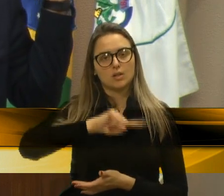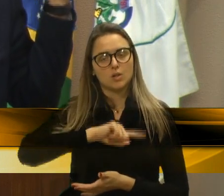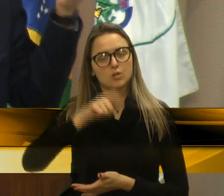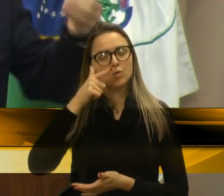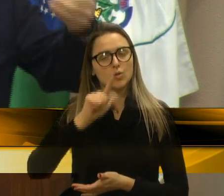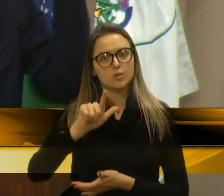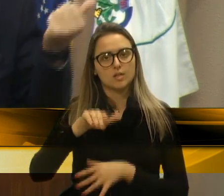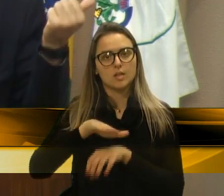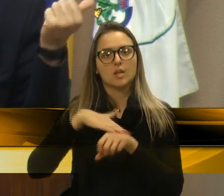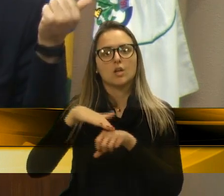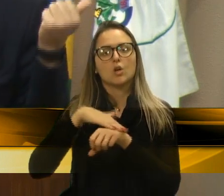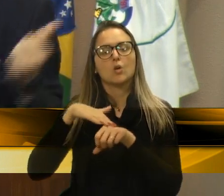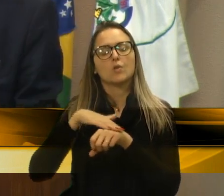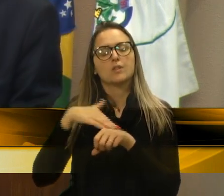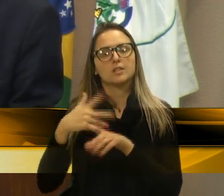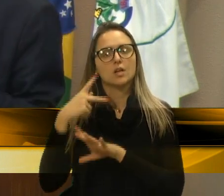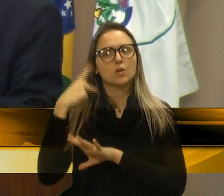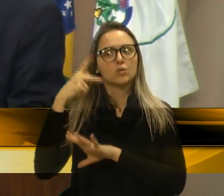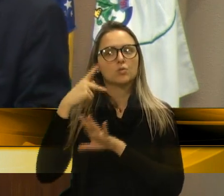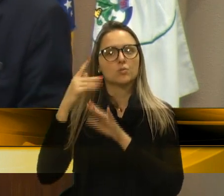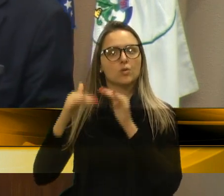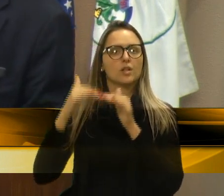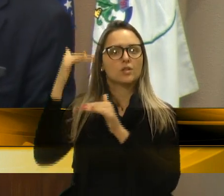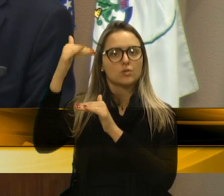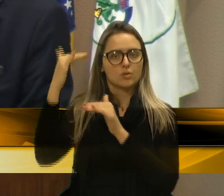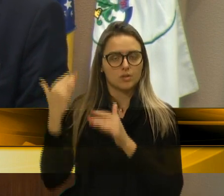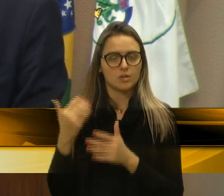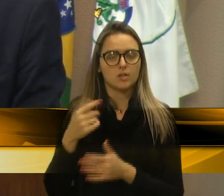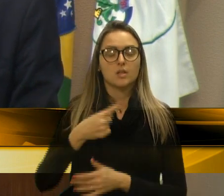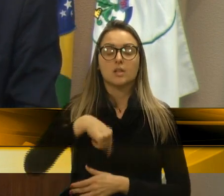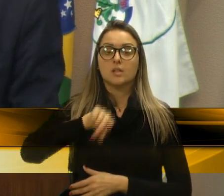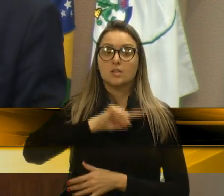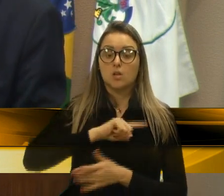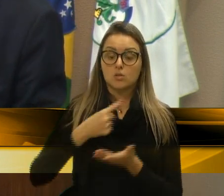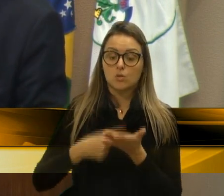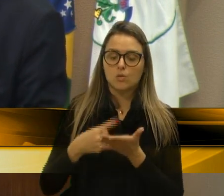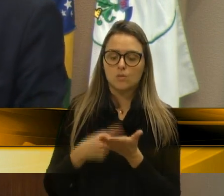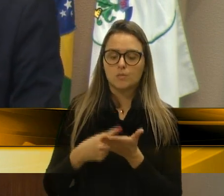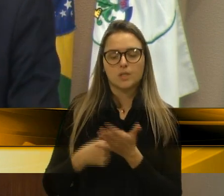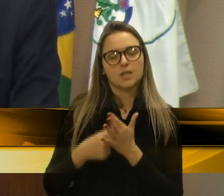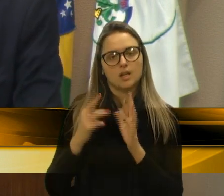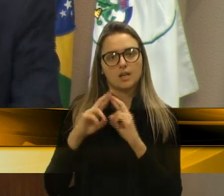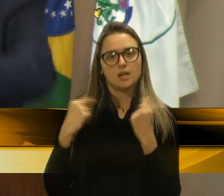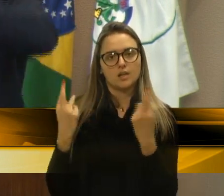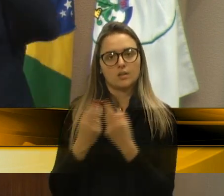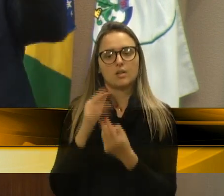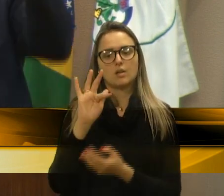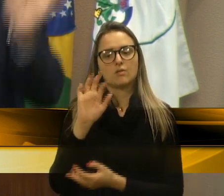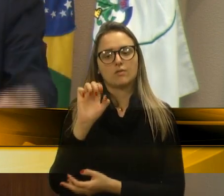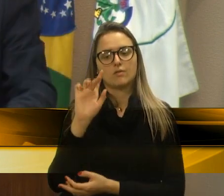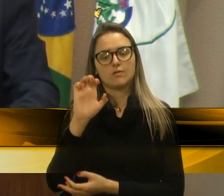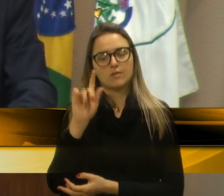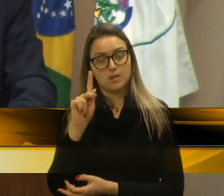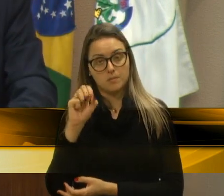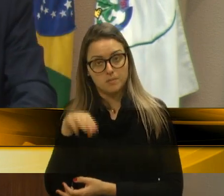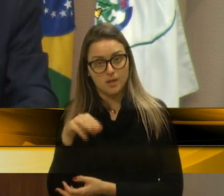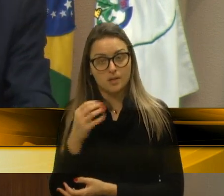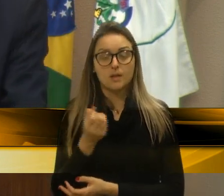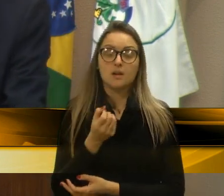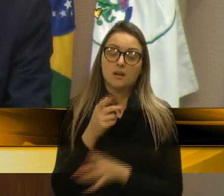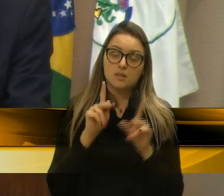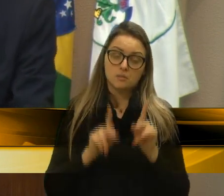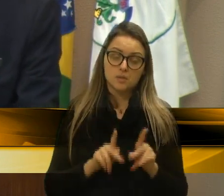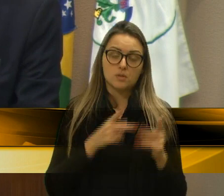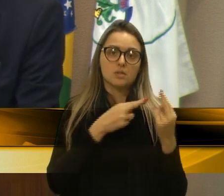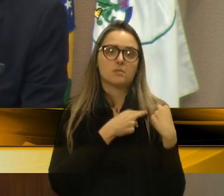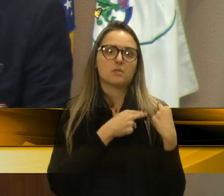nossos políticos lá de cima, então nós precisamos saber, e daqui a pouco agendar essa reunião, e sim, com o nosso FEPAM, assim, a quem compete, para